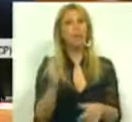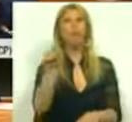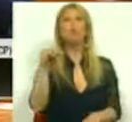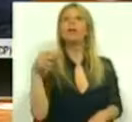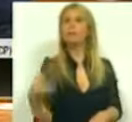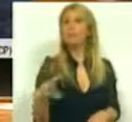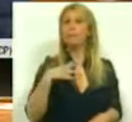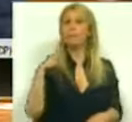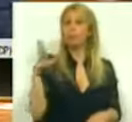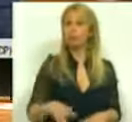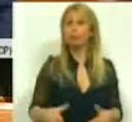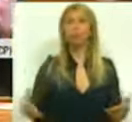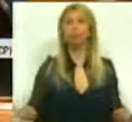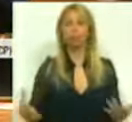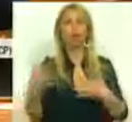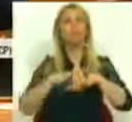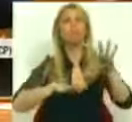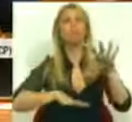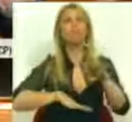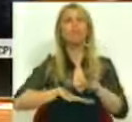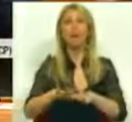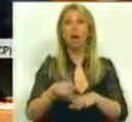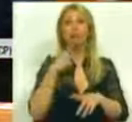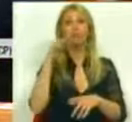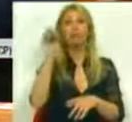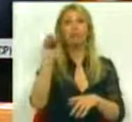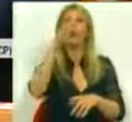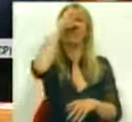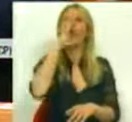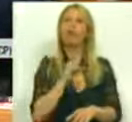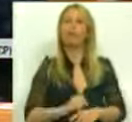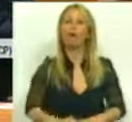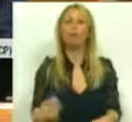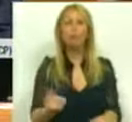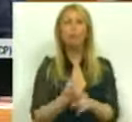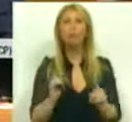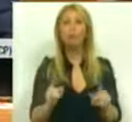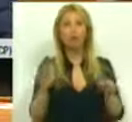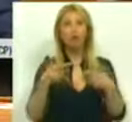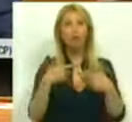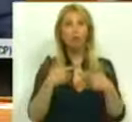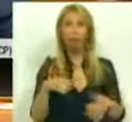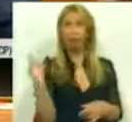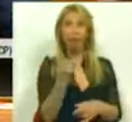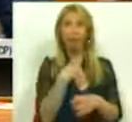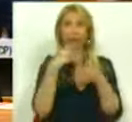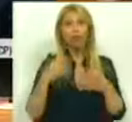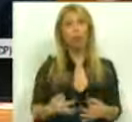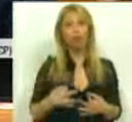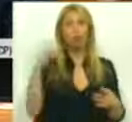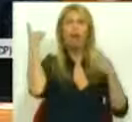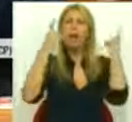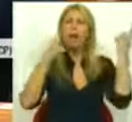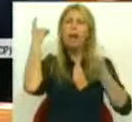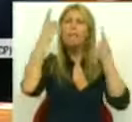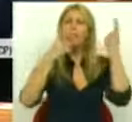Comunista Português faça esta interpelação ao Governo, porque nos ajuda, a todos, a pensar